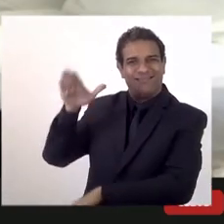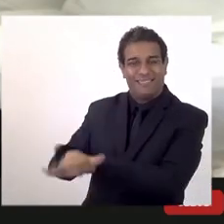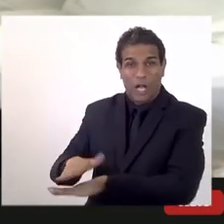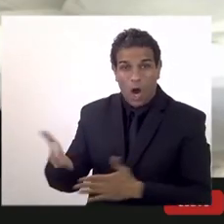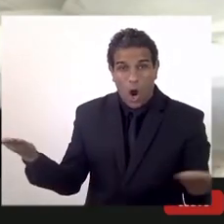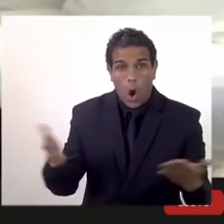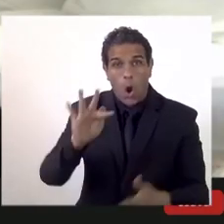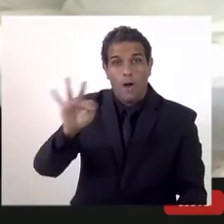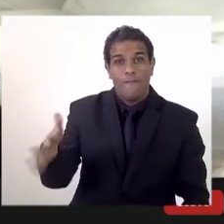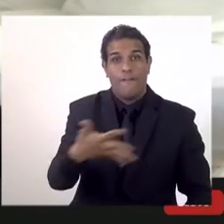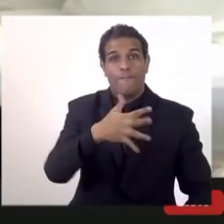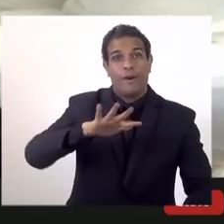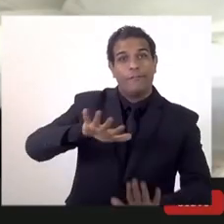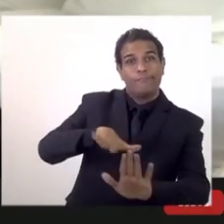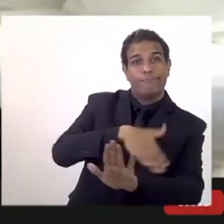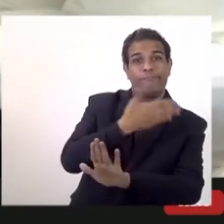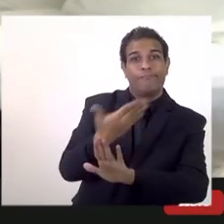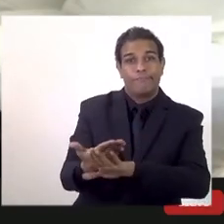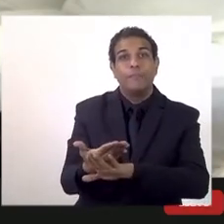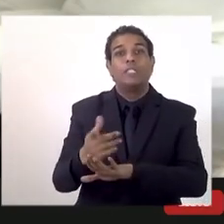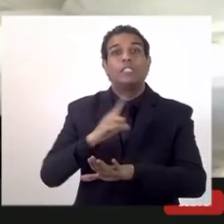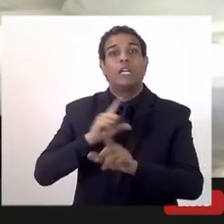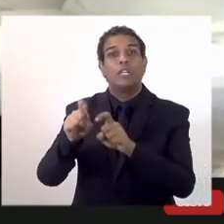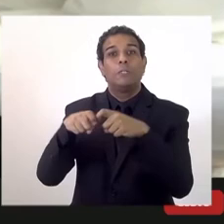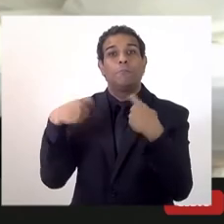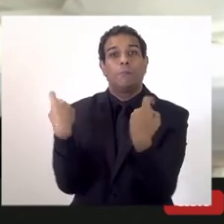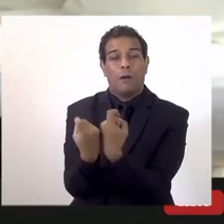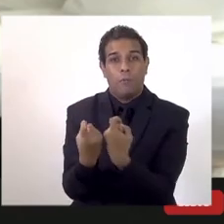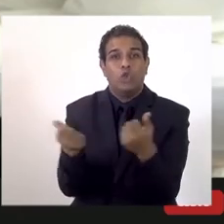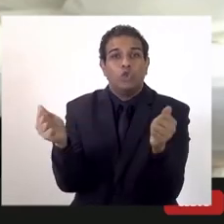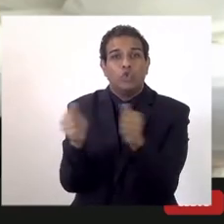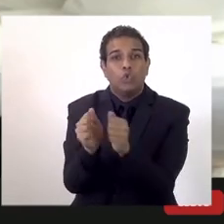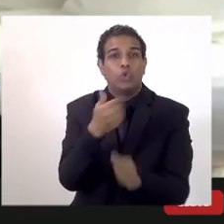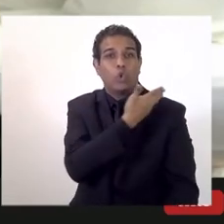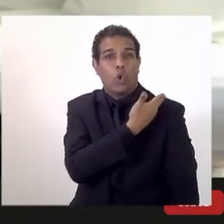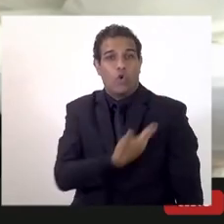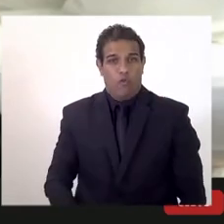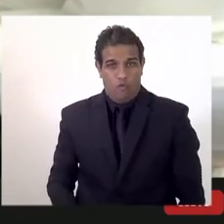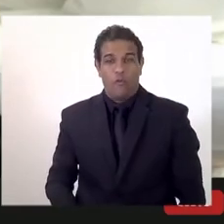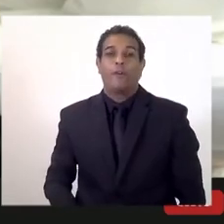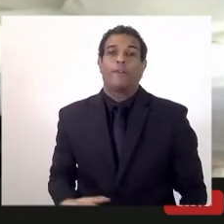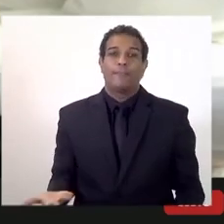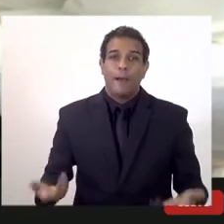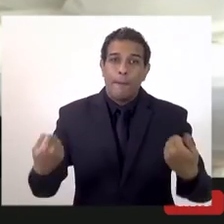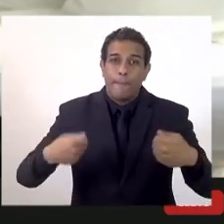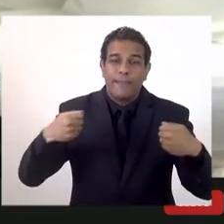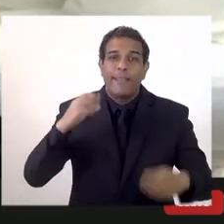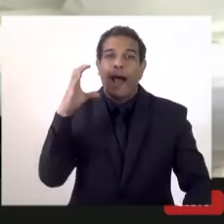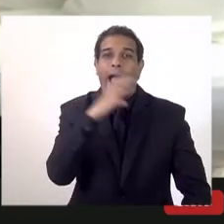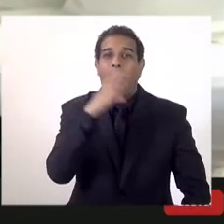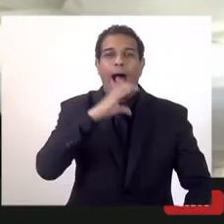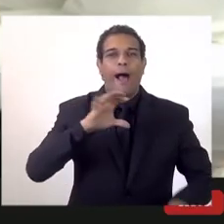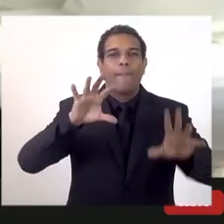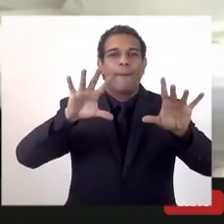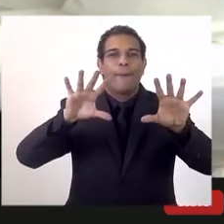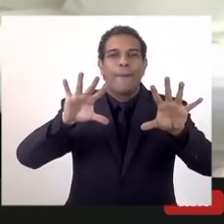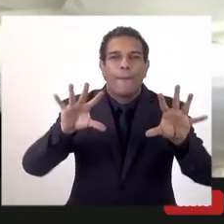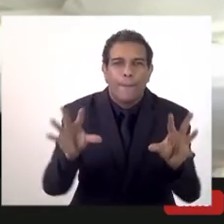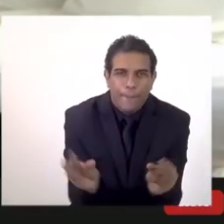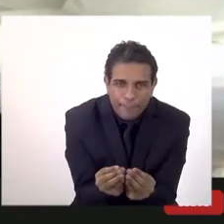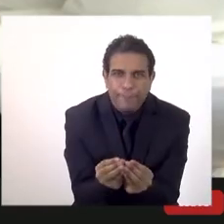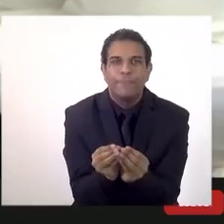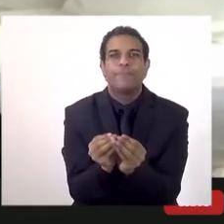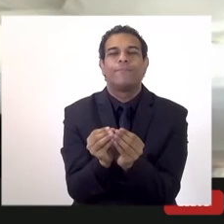no almoço com o governador então daqui a pouco eu vou ter que me ausentar e a Karine continua a